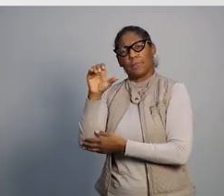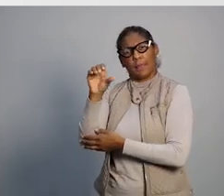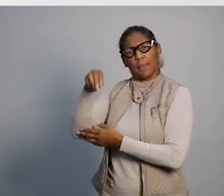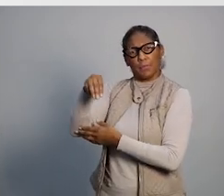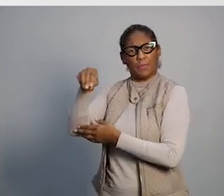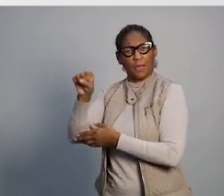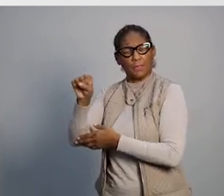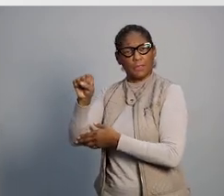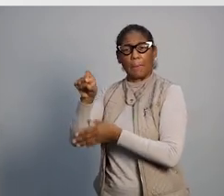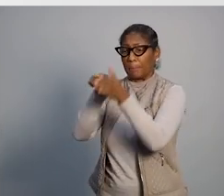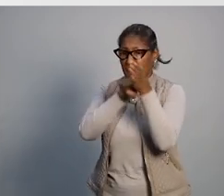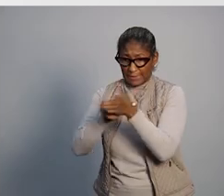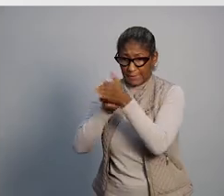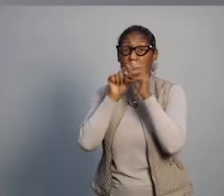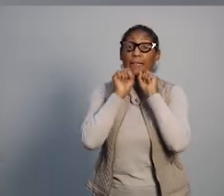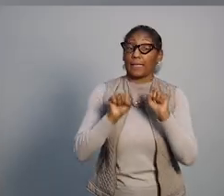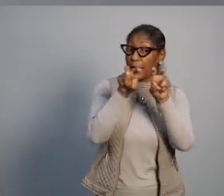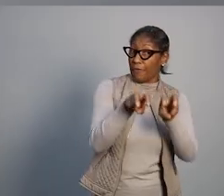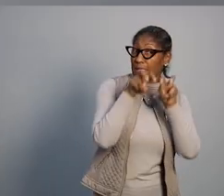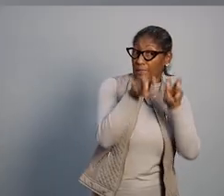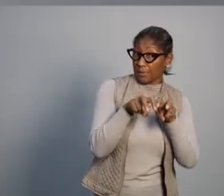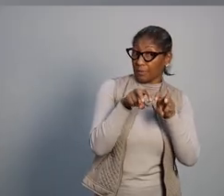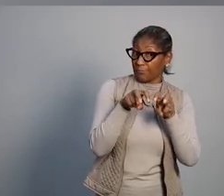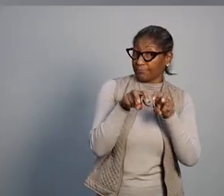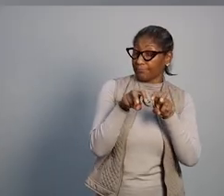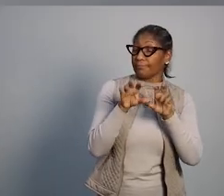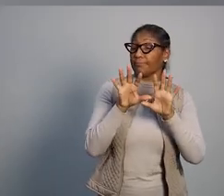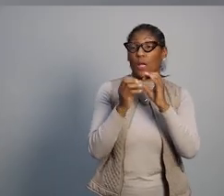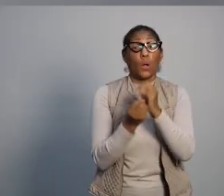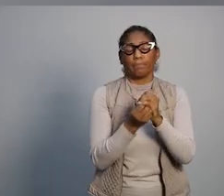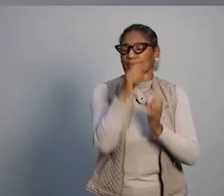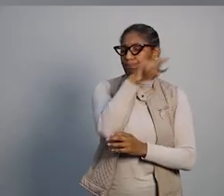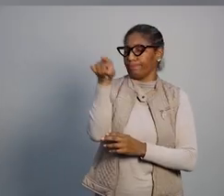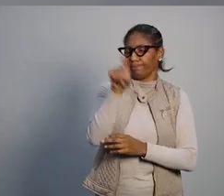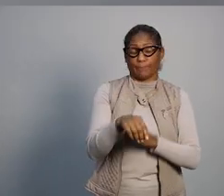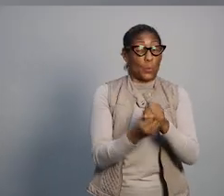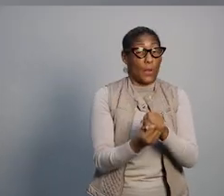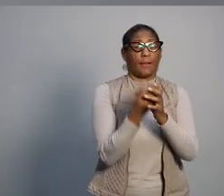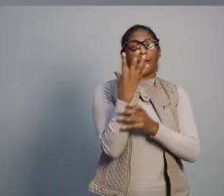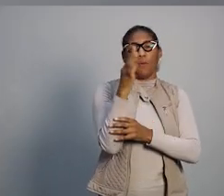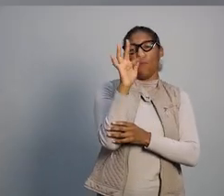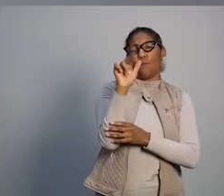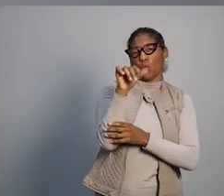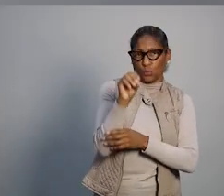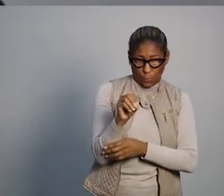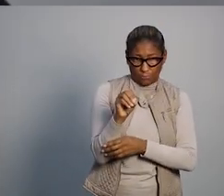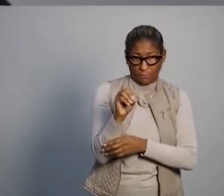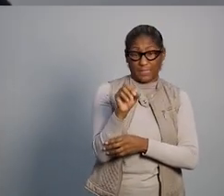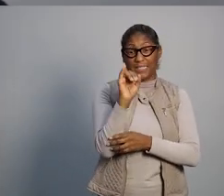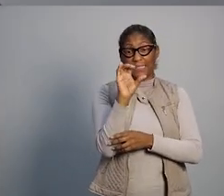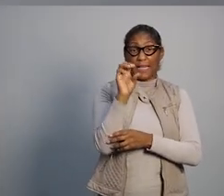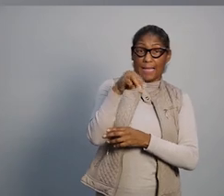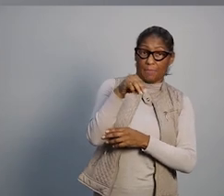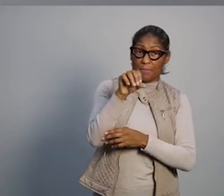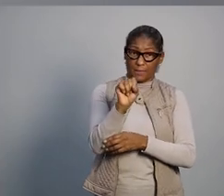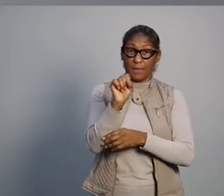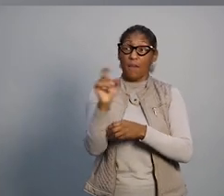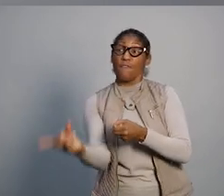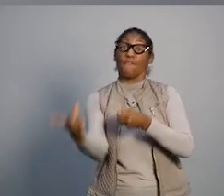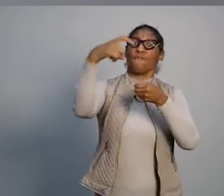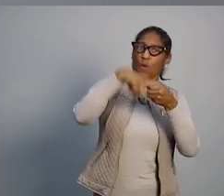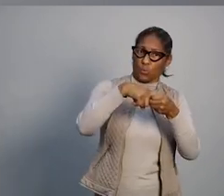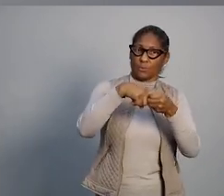pagamento de impostos de ICMS, segundo os estudos da Secretaria da Fazenda. Com a criação do fundo Devolve-SMS,